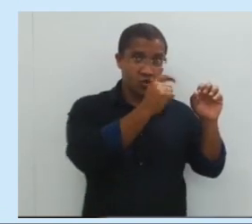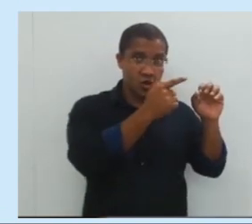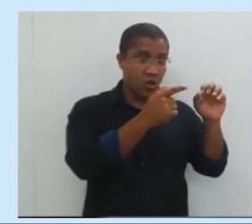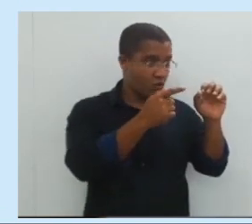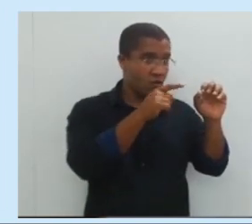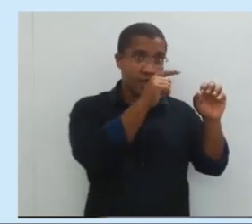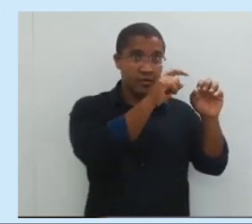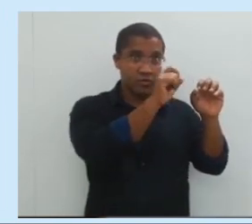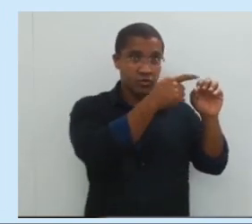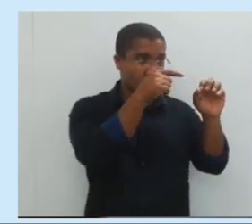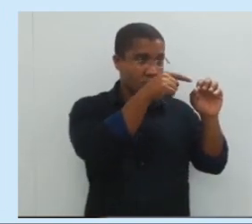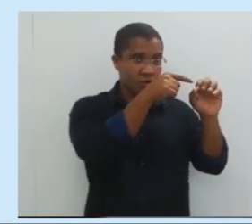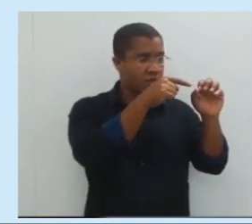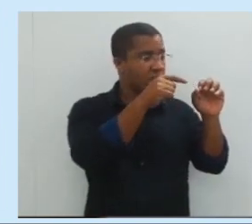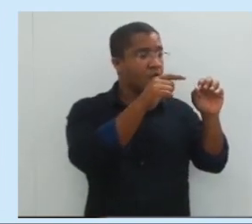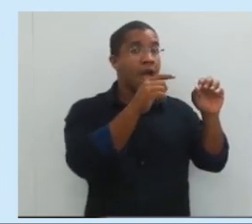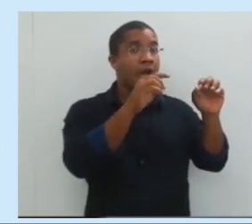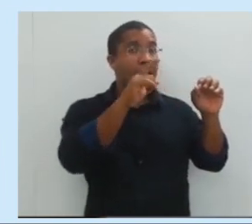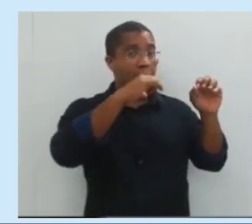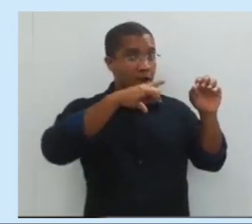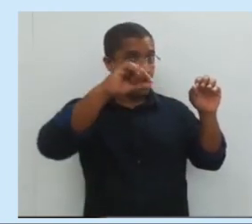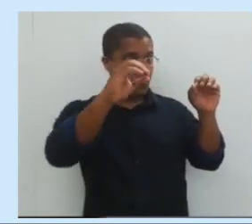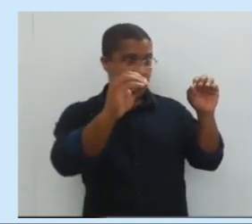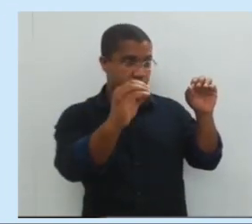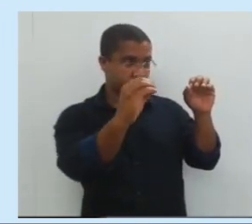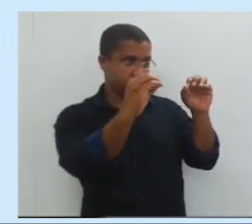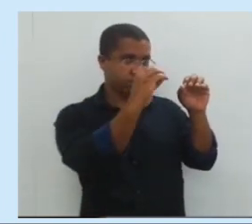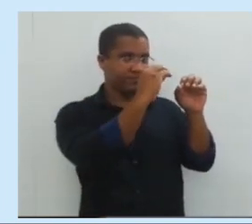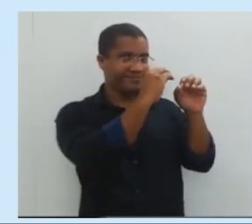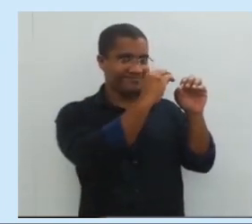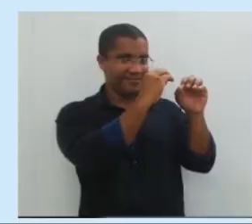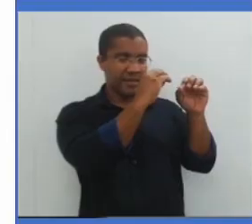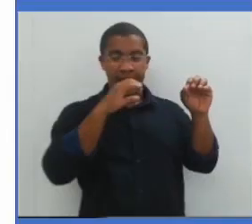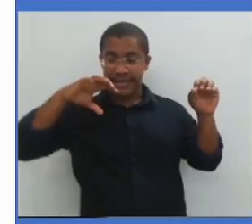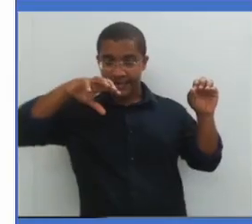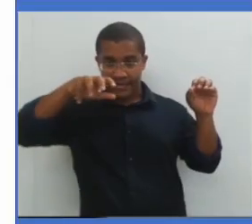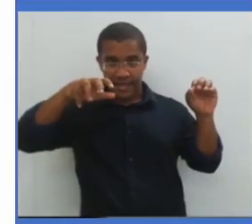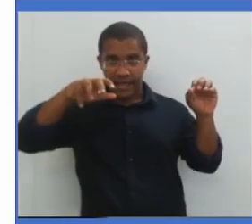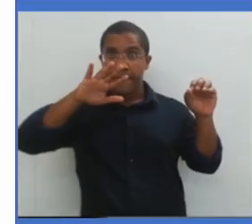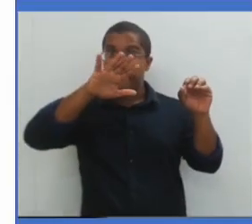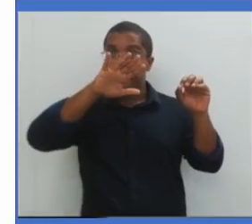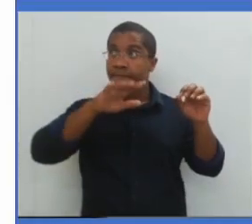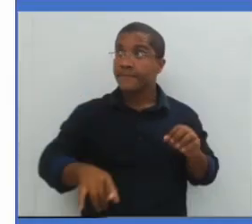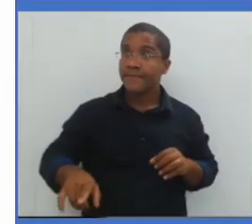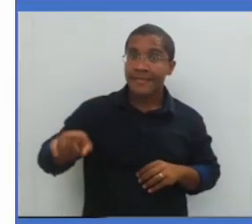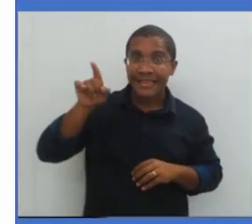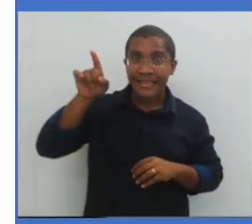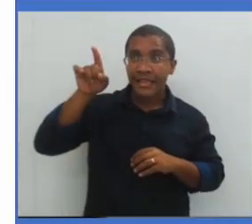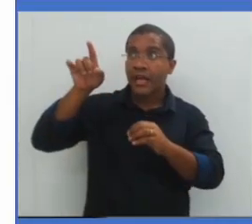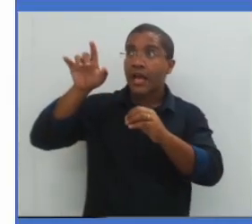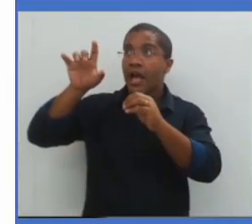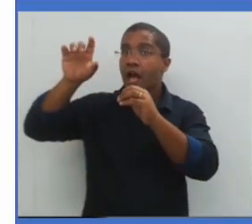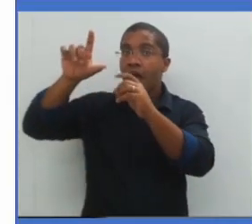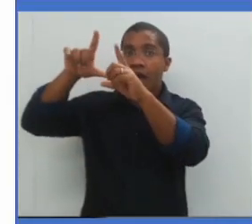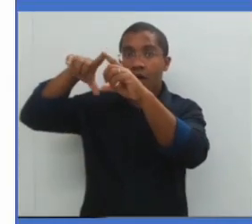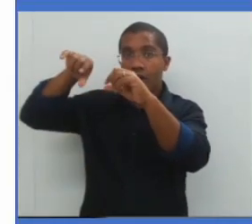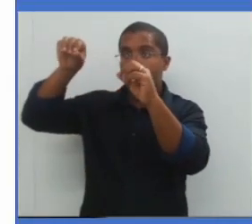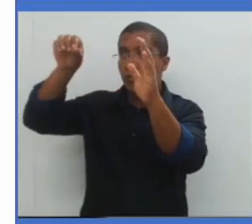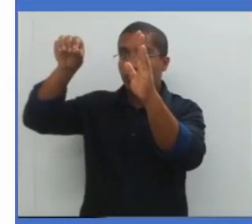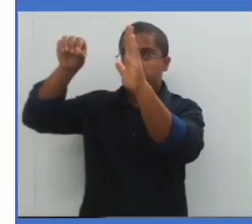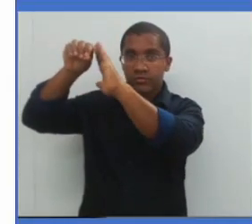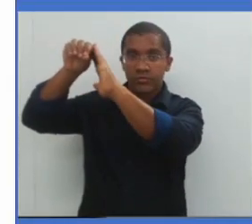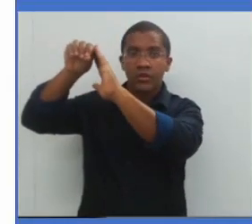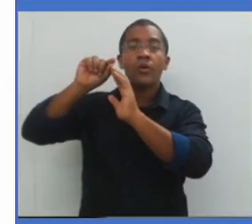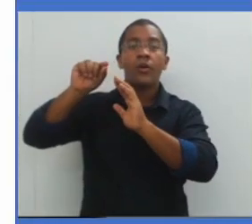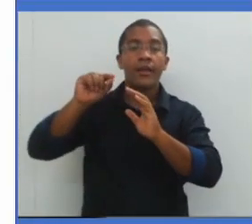A Lua está entre o Sol e a Terra. Eclipse lunar. É